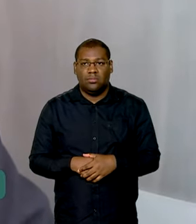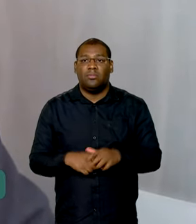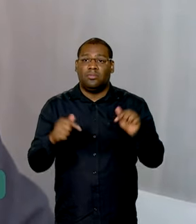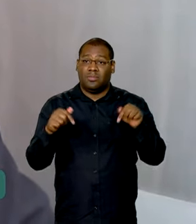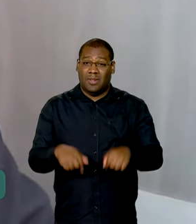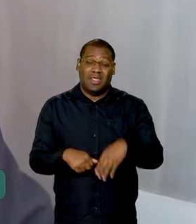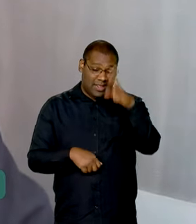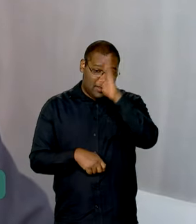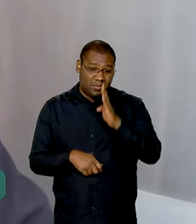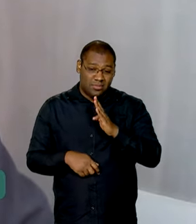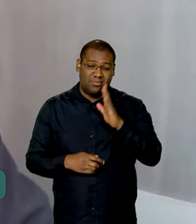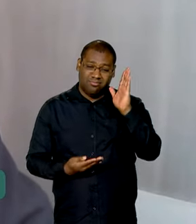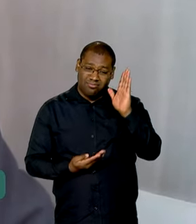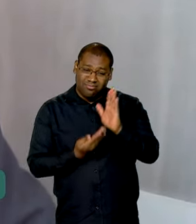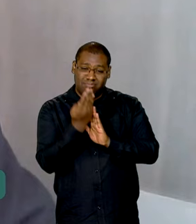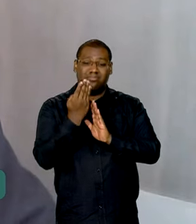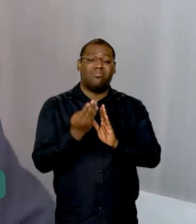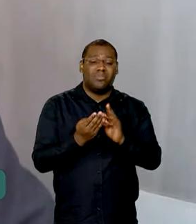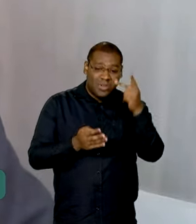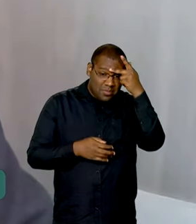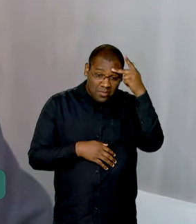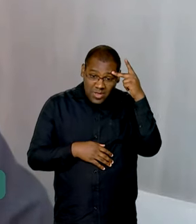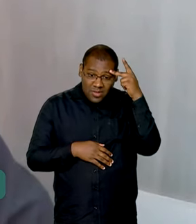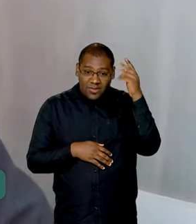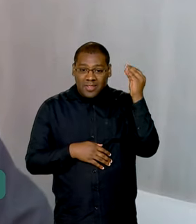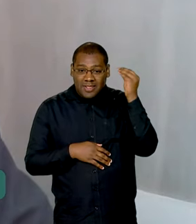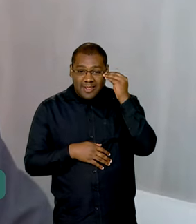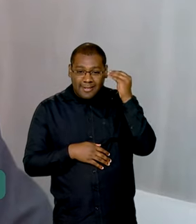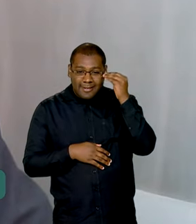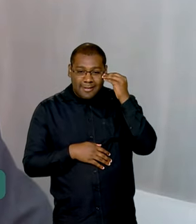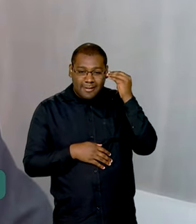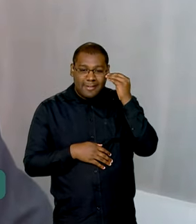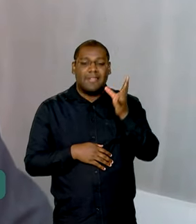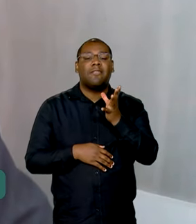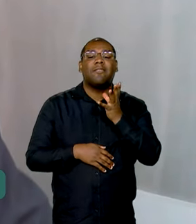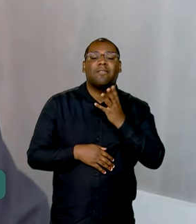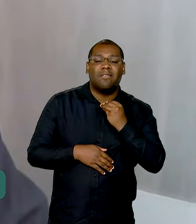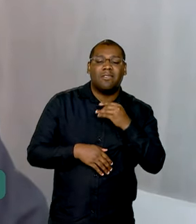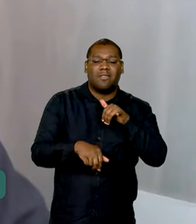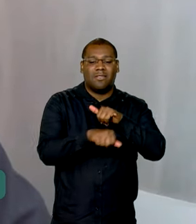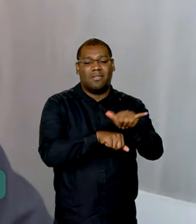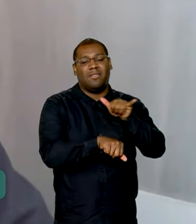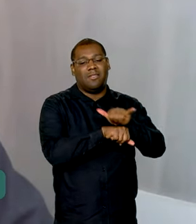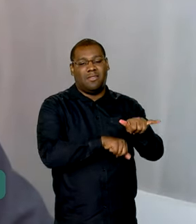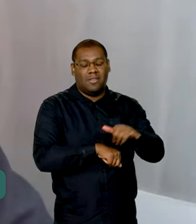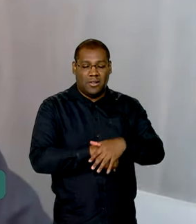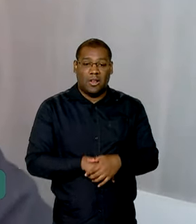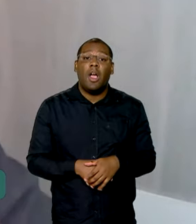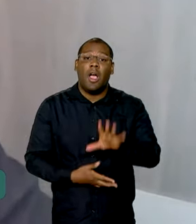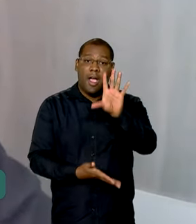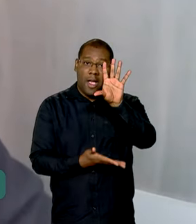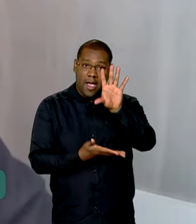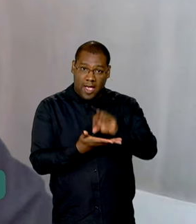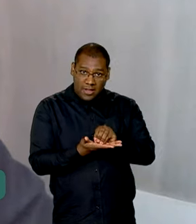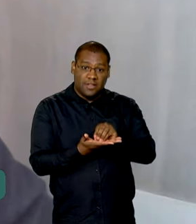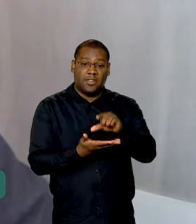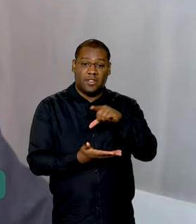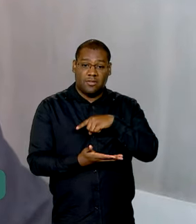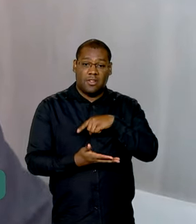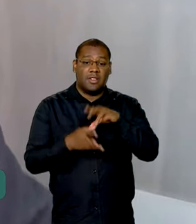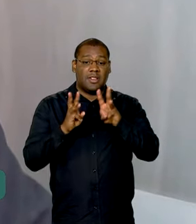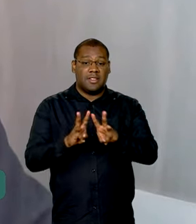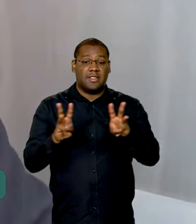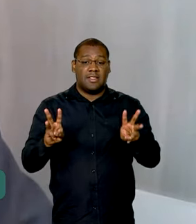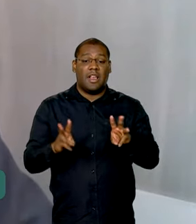tentativas de golpes aumentem. A dica é clara. A Receita tem os canais oficiais, que tanto é a